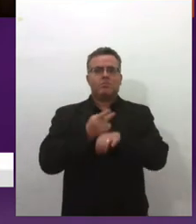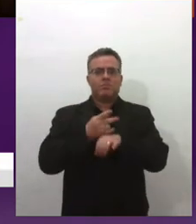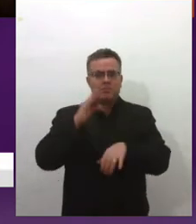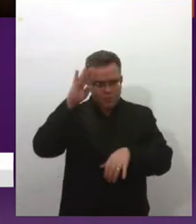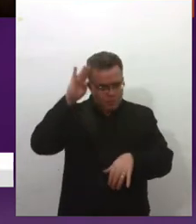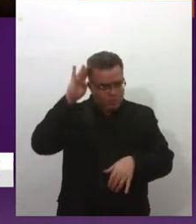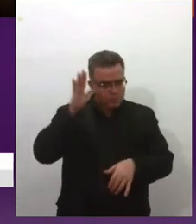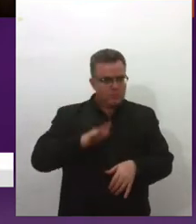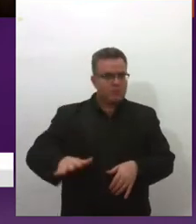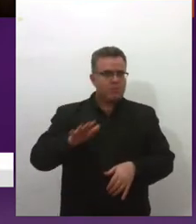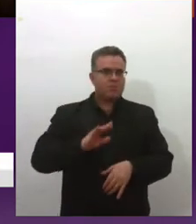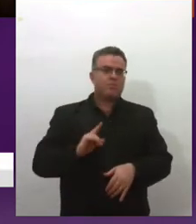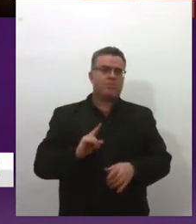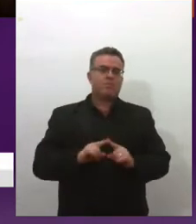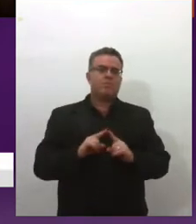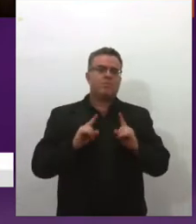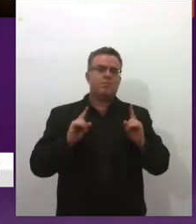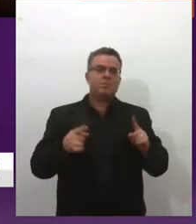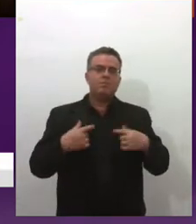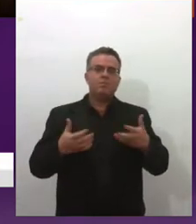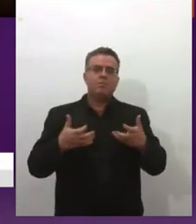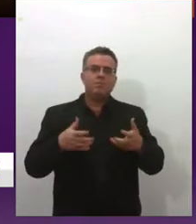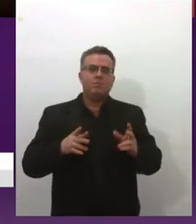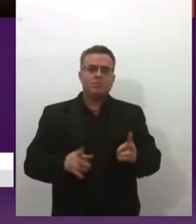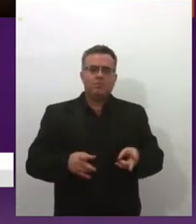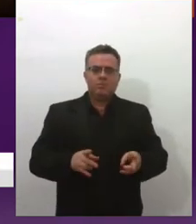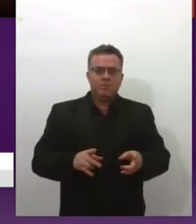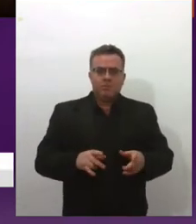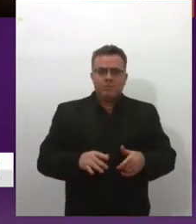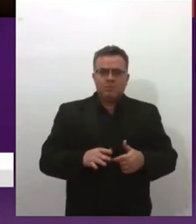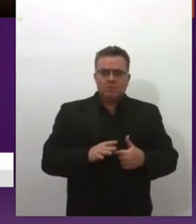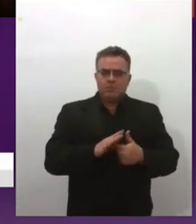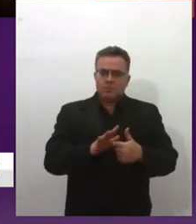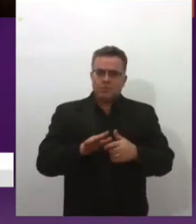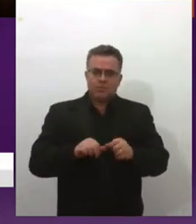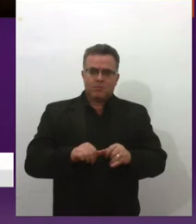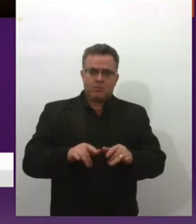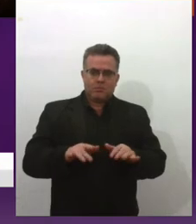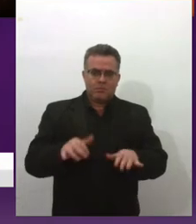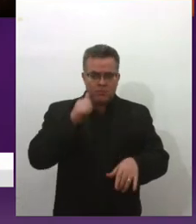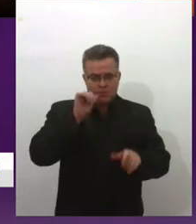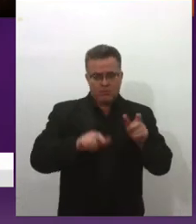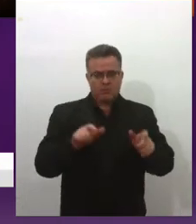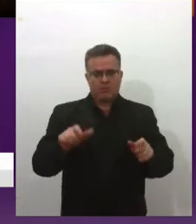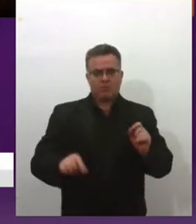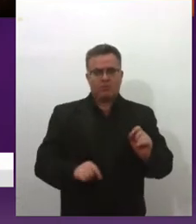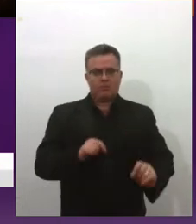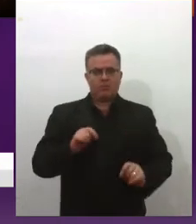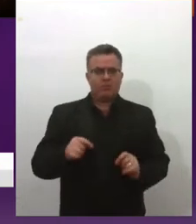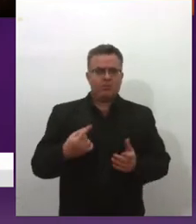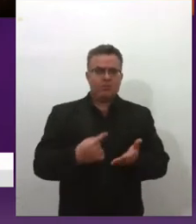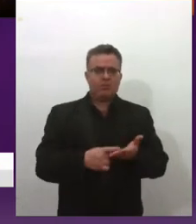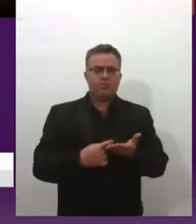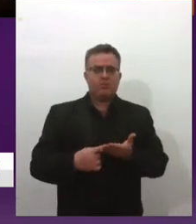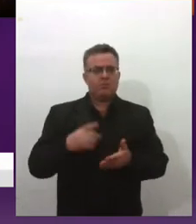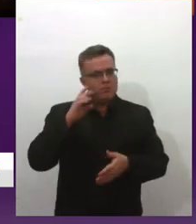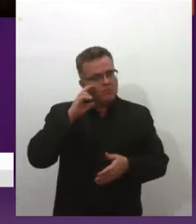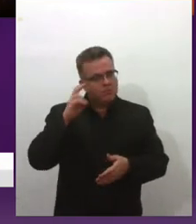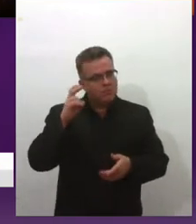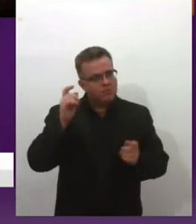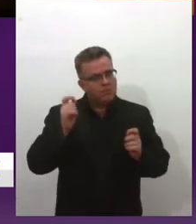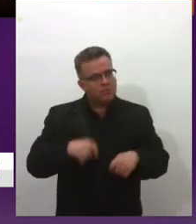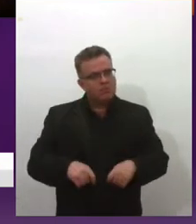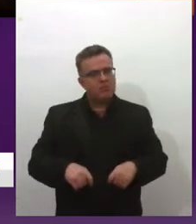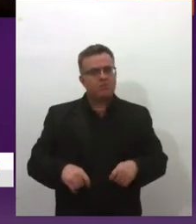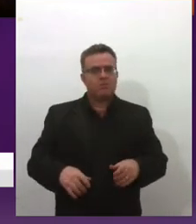mas o que eu almejo é impactar na vida de outras mulheres e principalmente mulheres, mulheres negras também que vão da periferia,